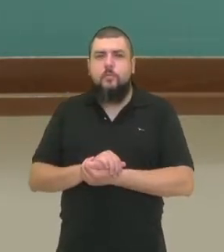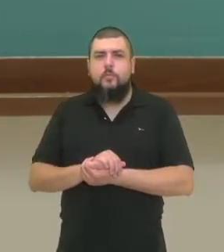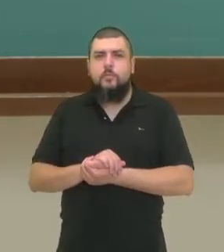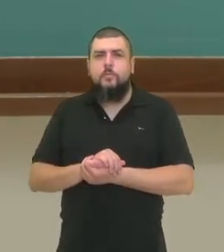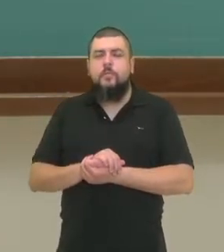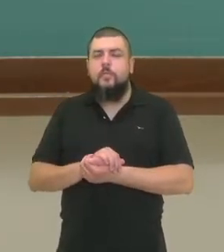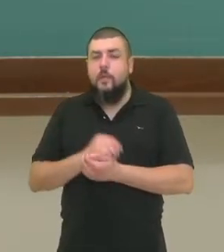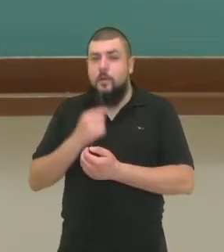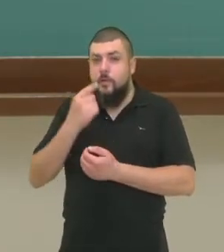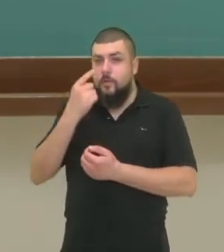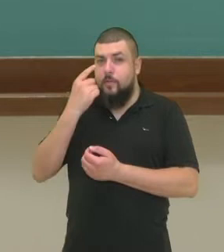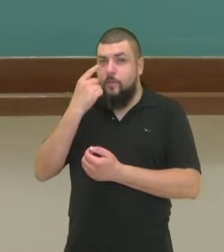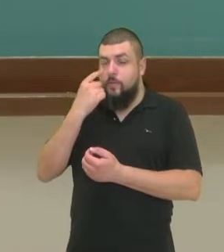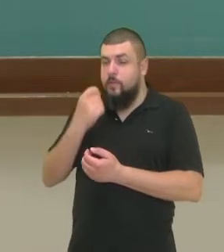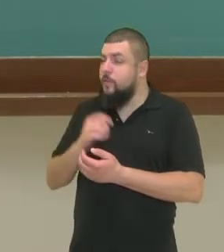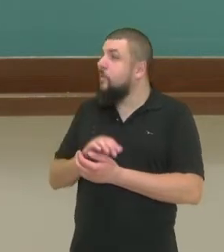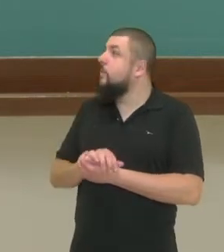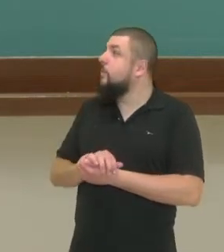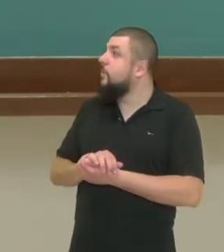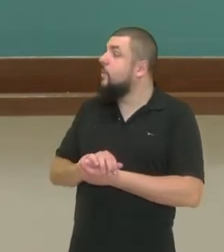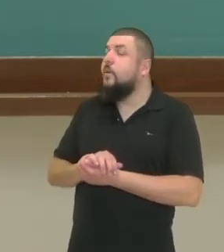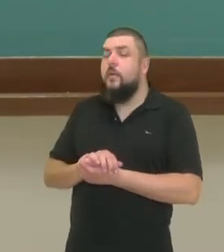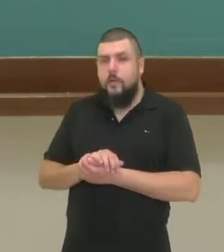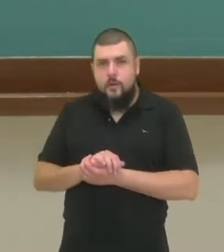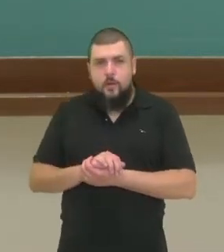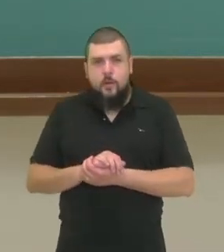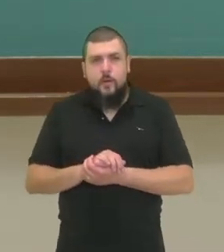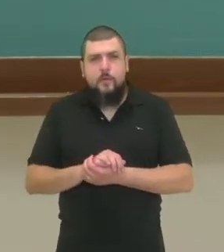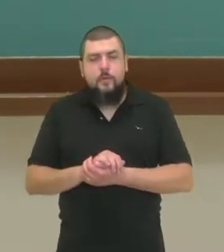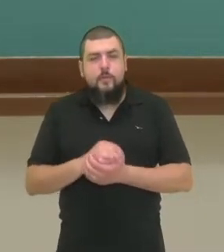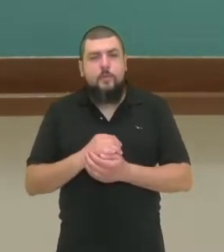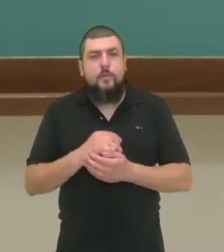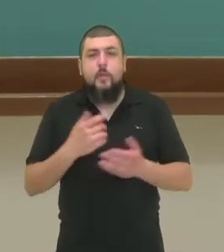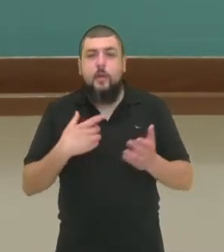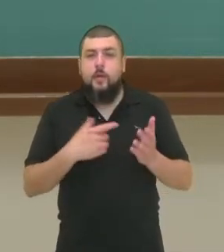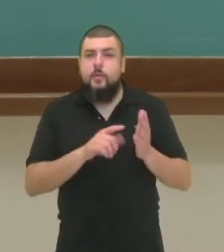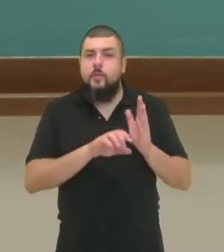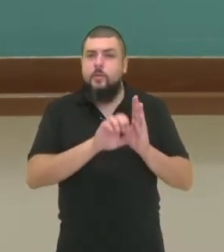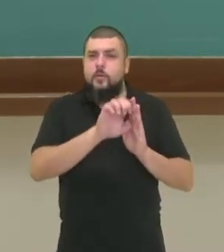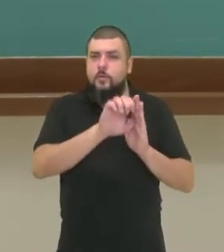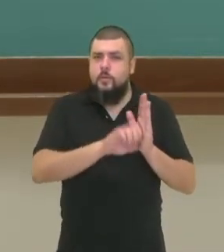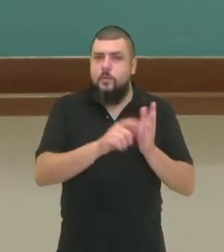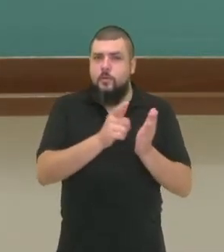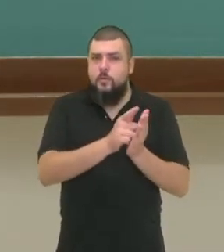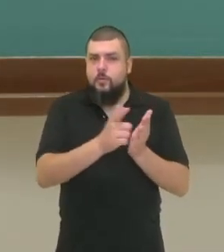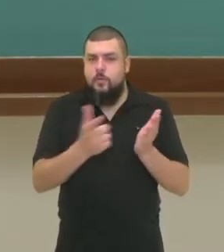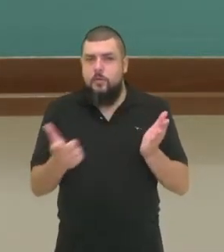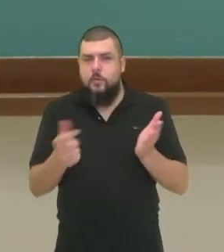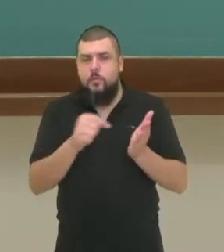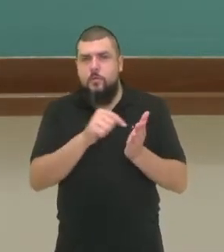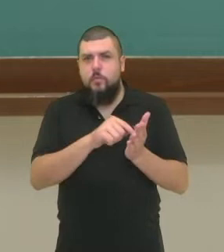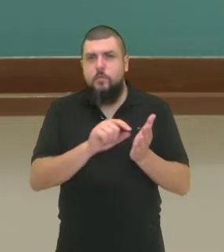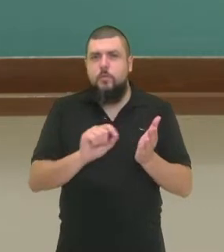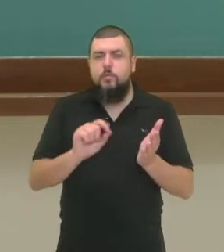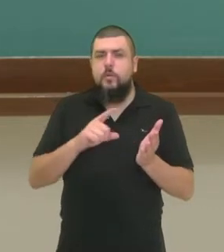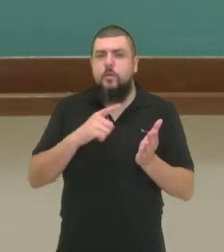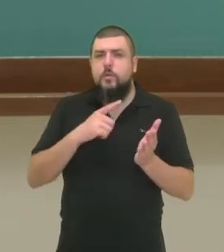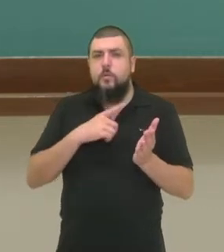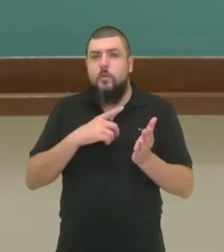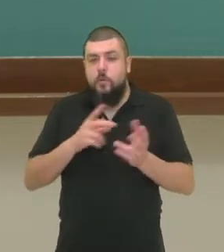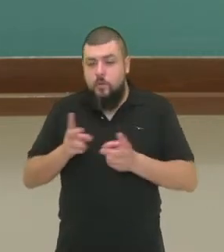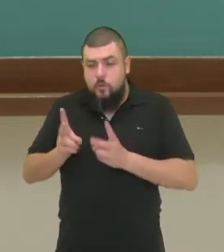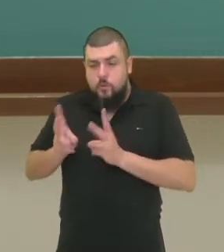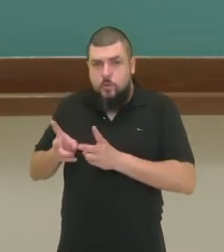reportagem, que está lá na edição. Na edição do mesmo